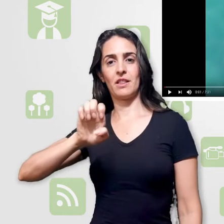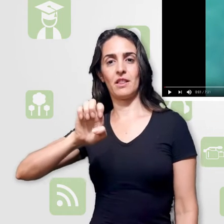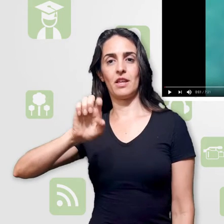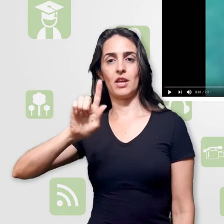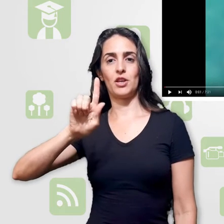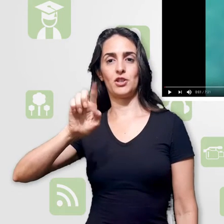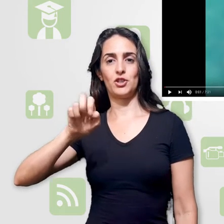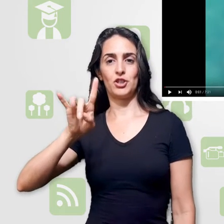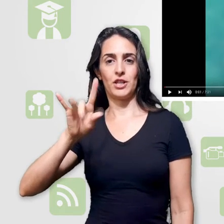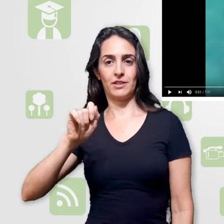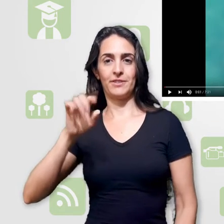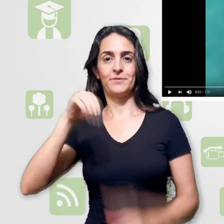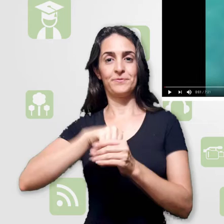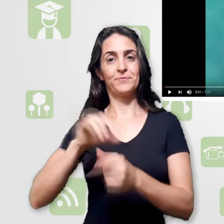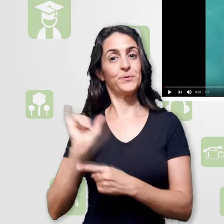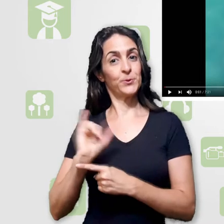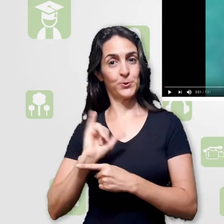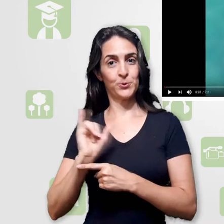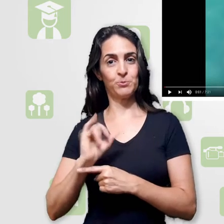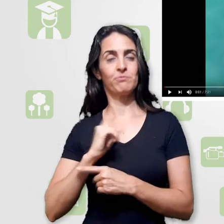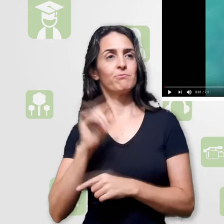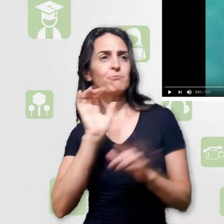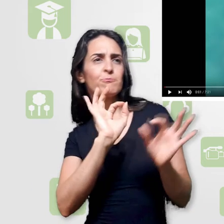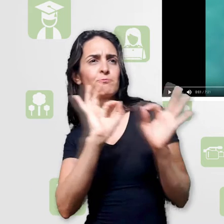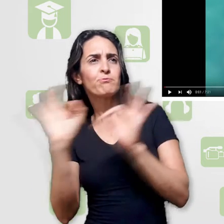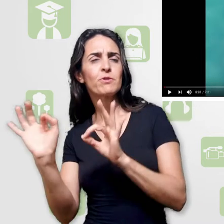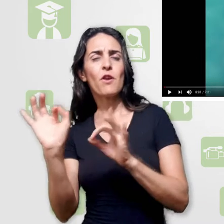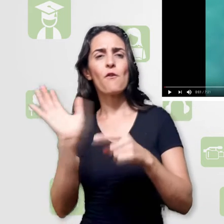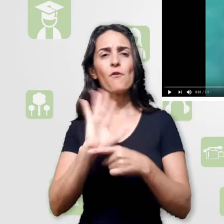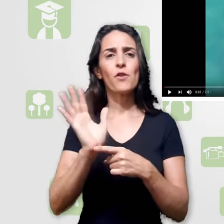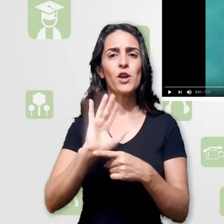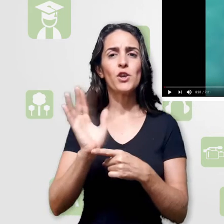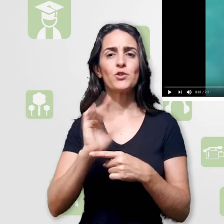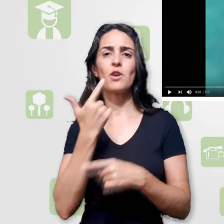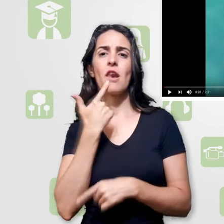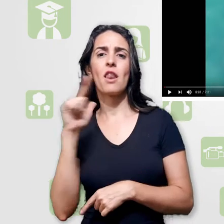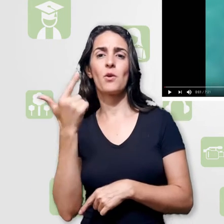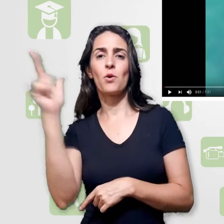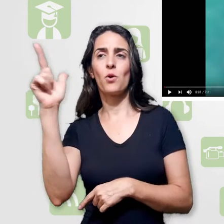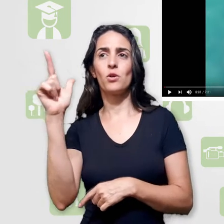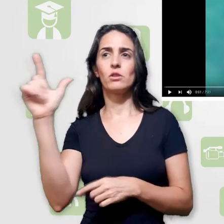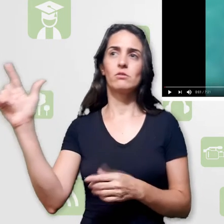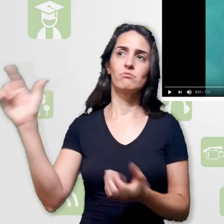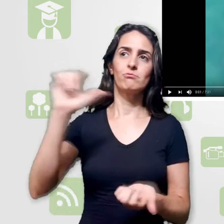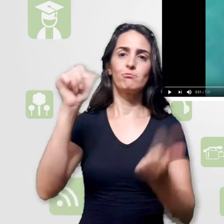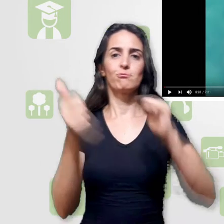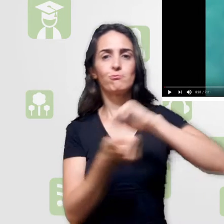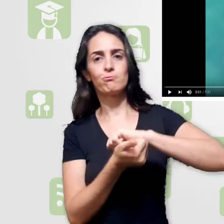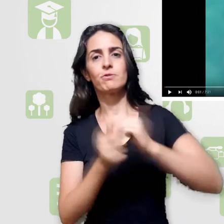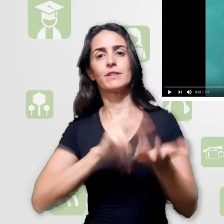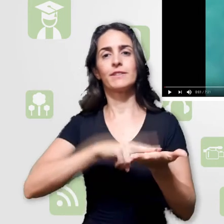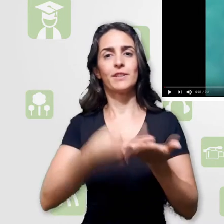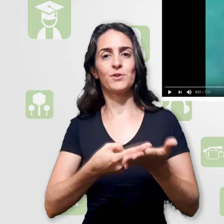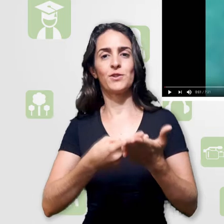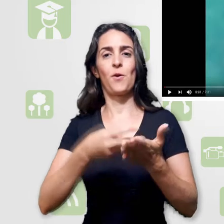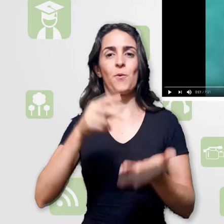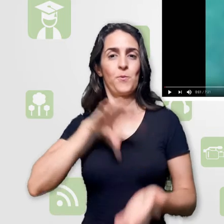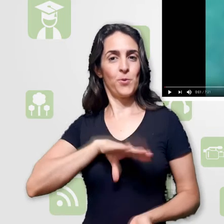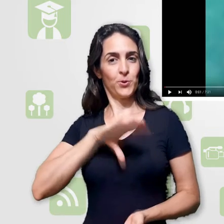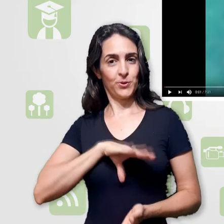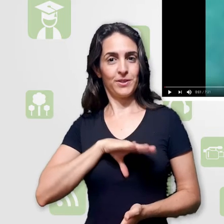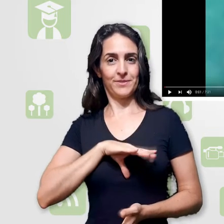caso você esteja vendo um vídeo em outra língua e você queira ver as legendas em português.